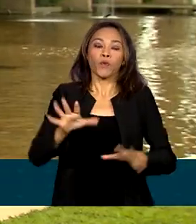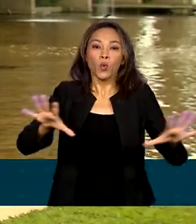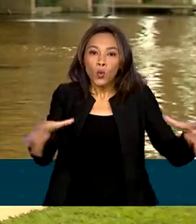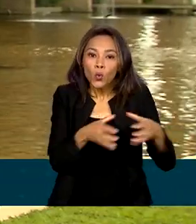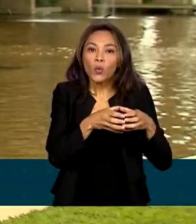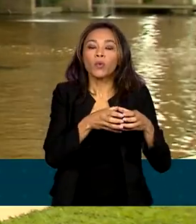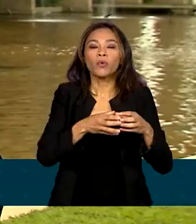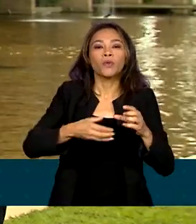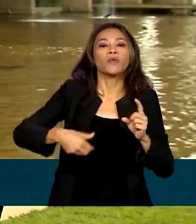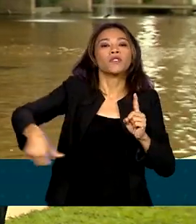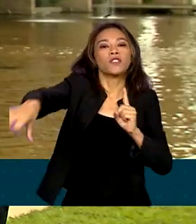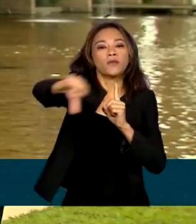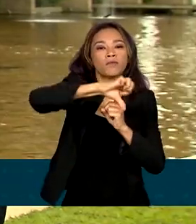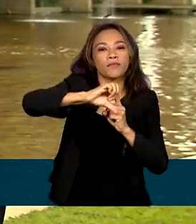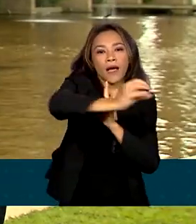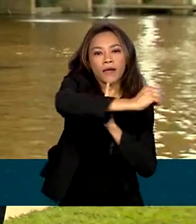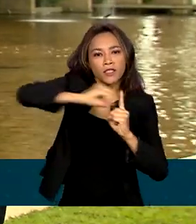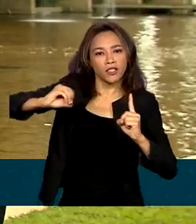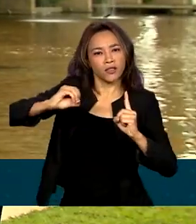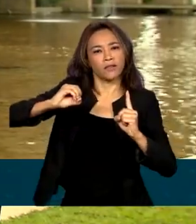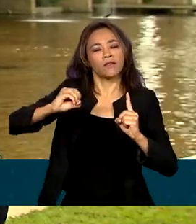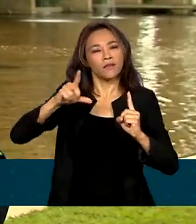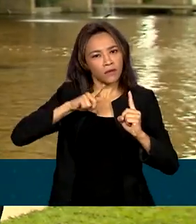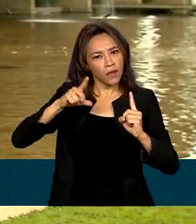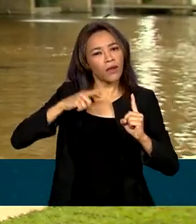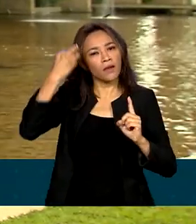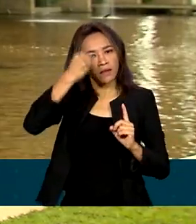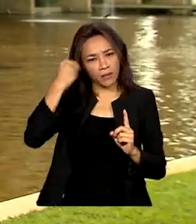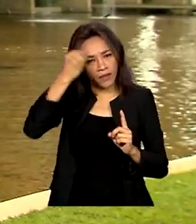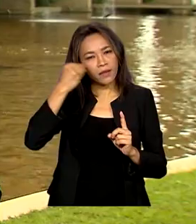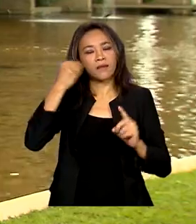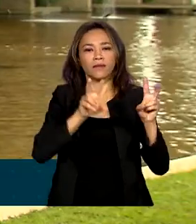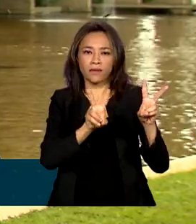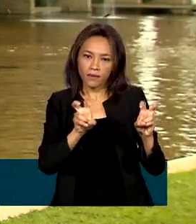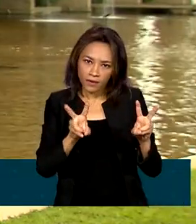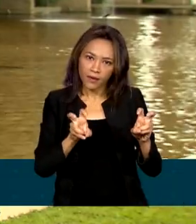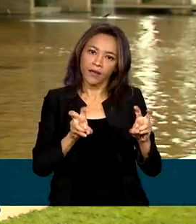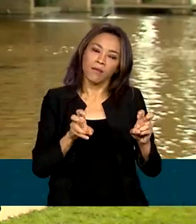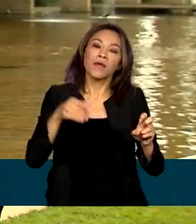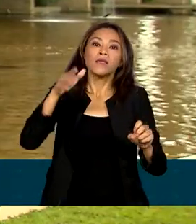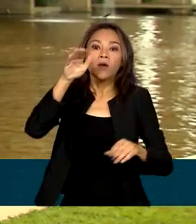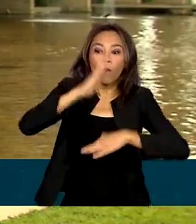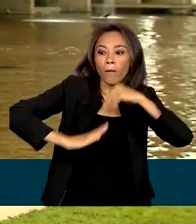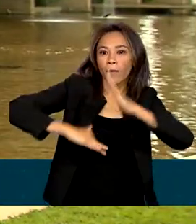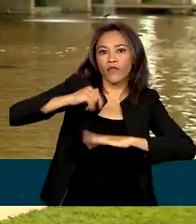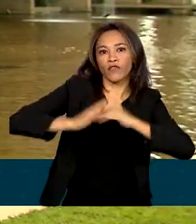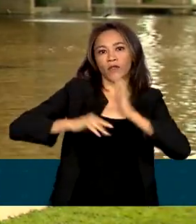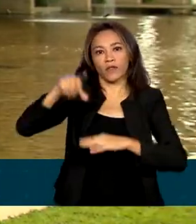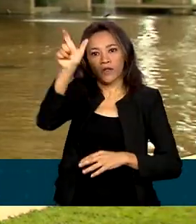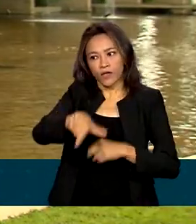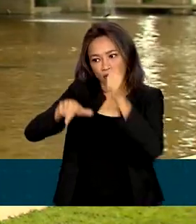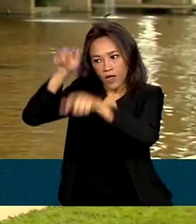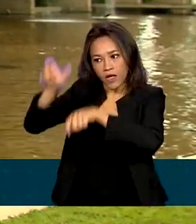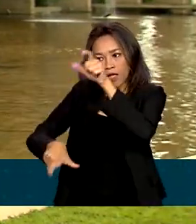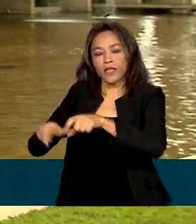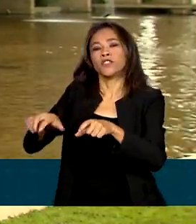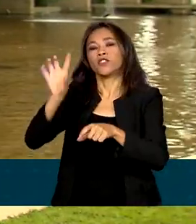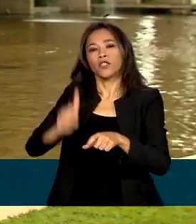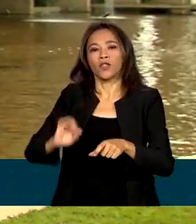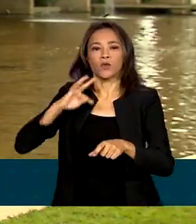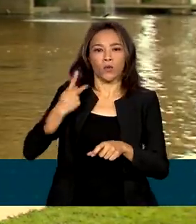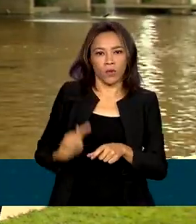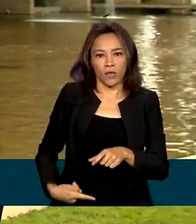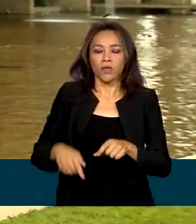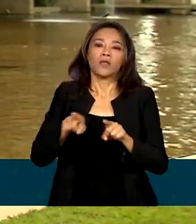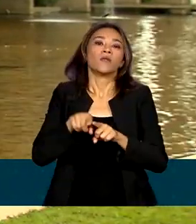segundo o governo, possuem experiência no tema. São juristas, especialistas em direitos humanos, sindicalistas